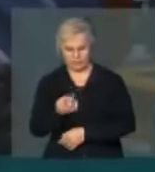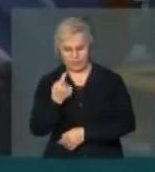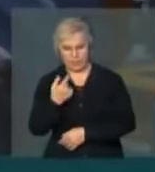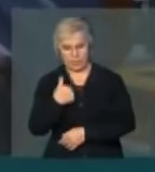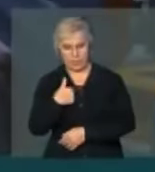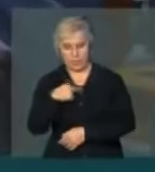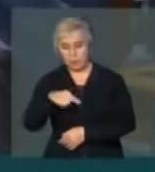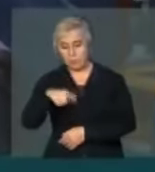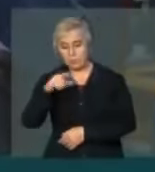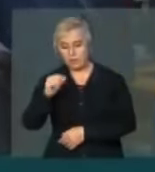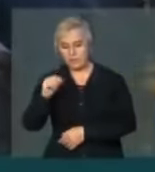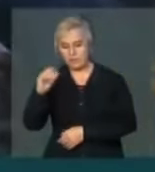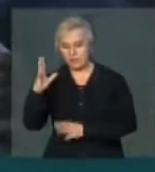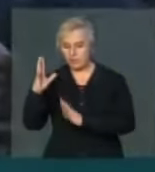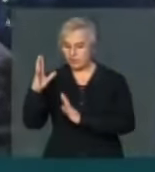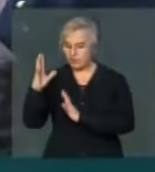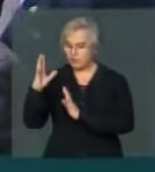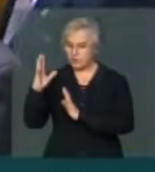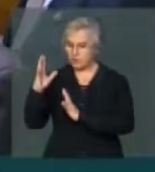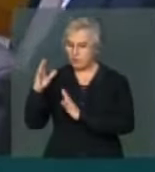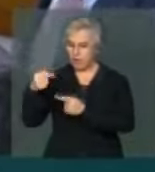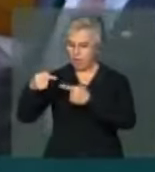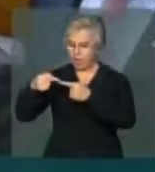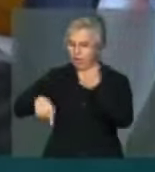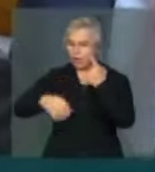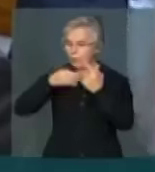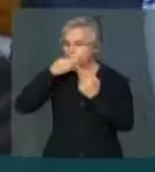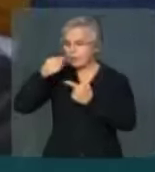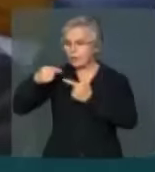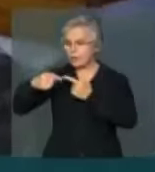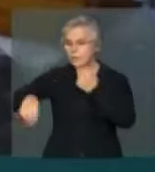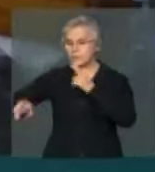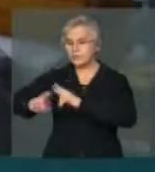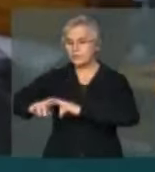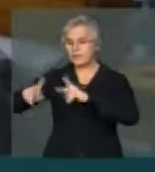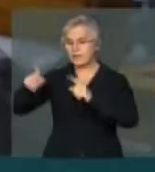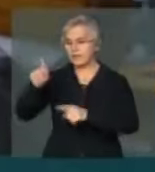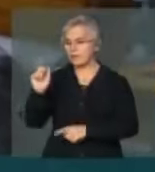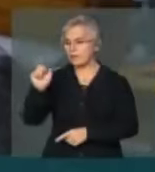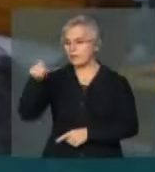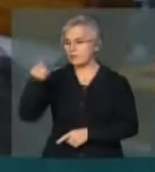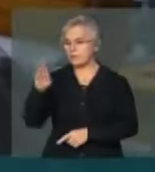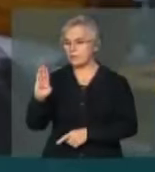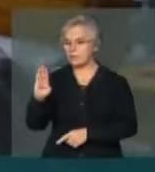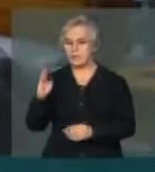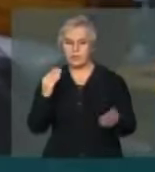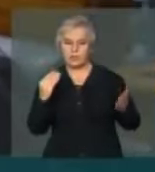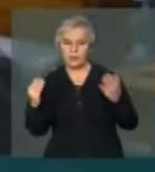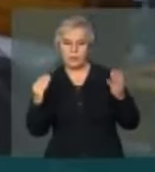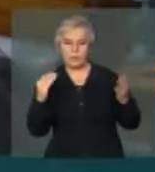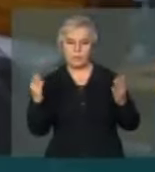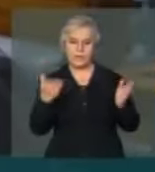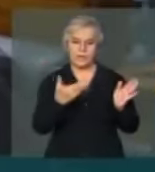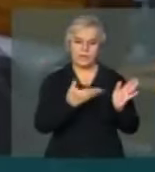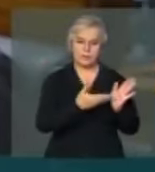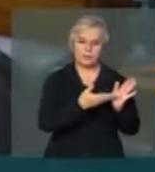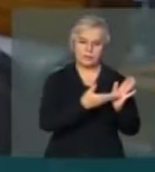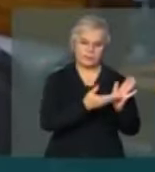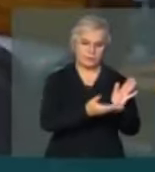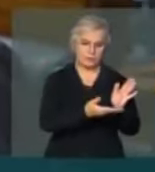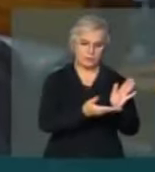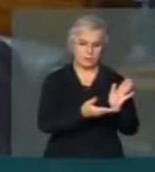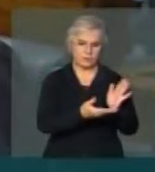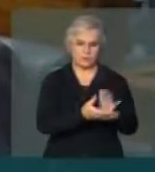PSDB, a convergência do PT para a corrupção. O fato é que a Polícia Federal, através da Operação Lava